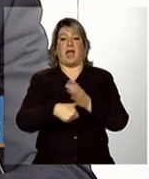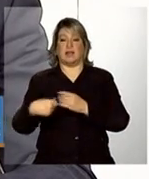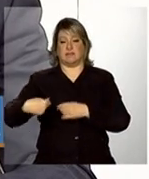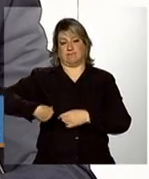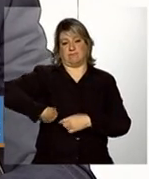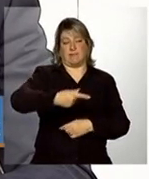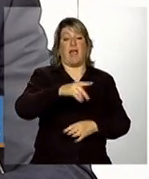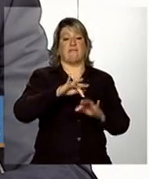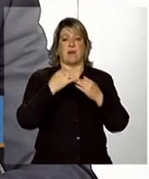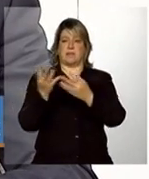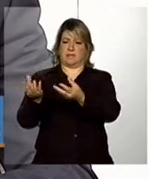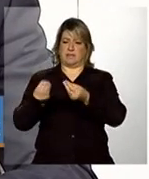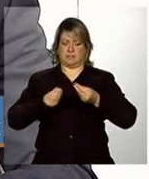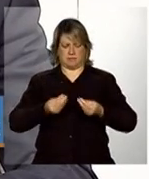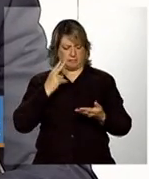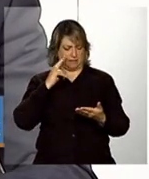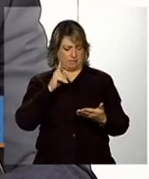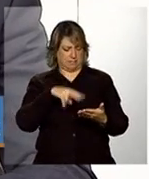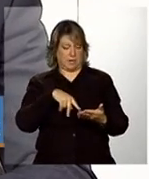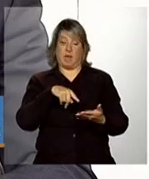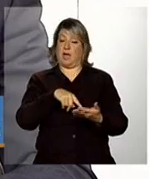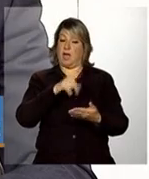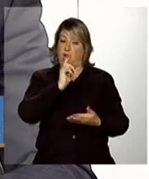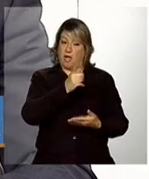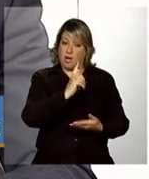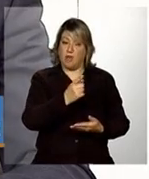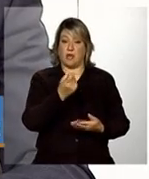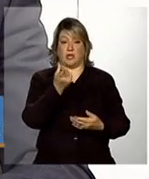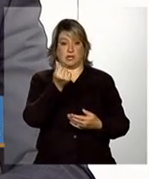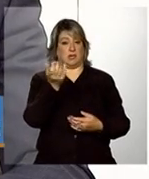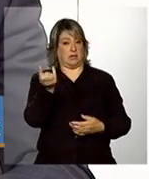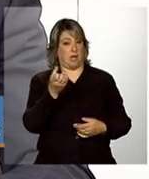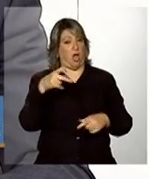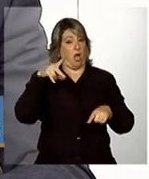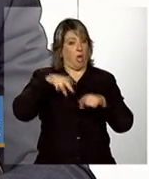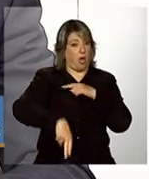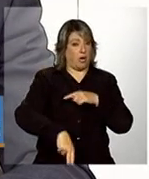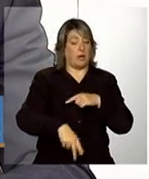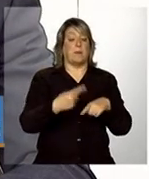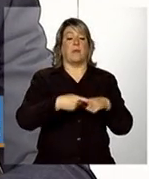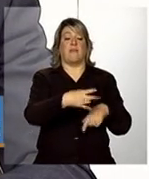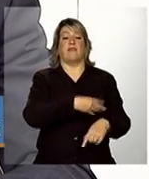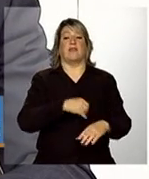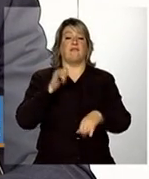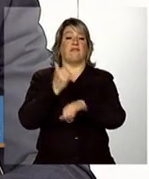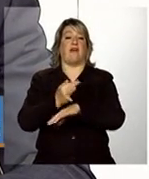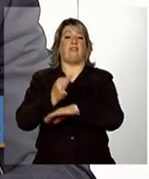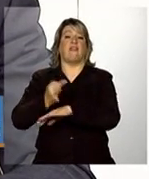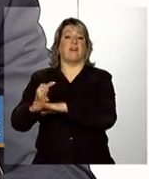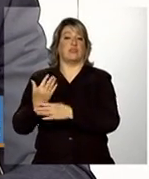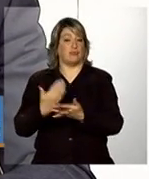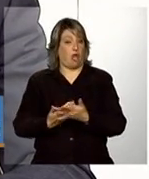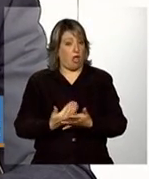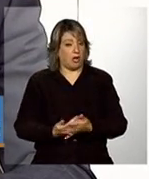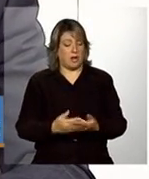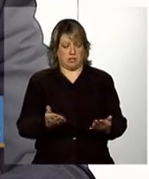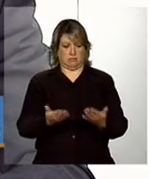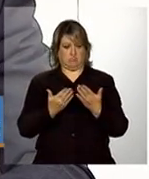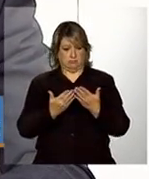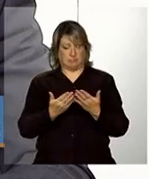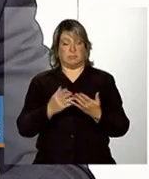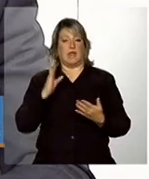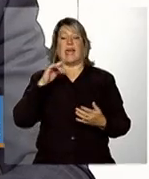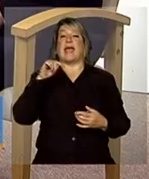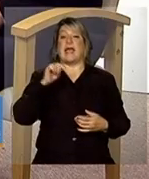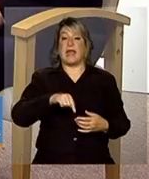suficiente para que a criança volte para a escola. Na sequência, existe um bloqueio do benefício. Esse bloqueio, ele não cancela o